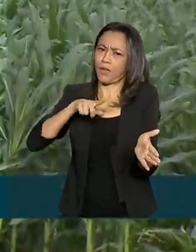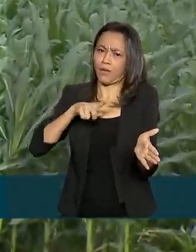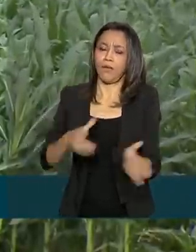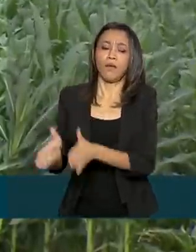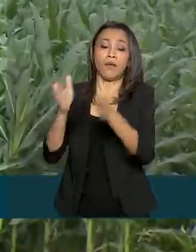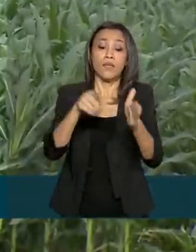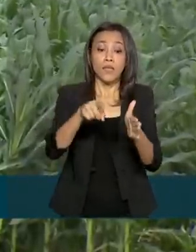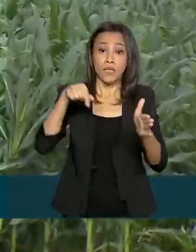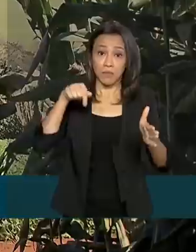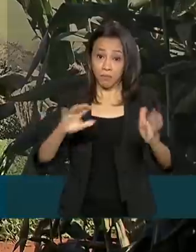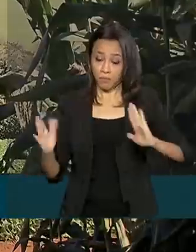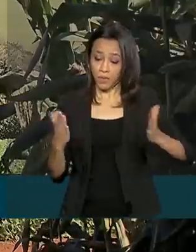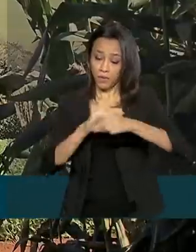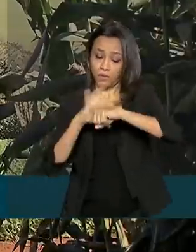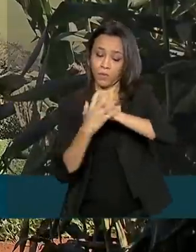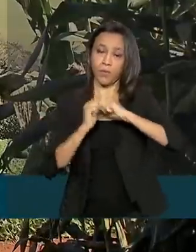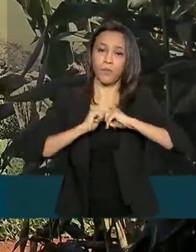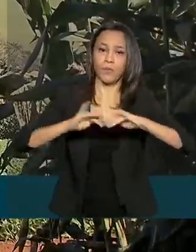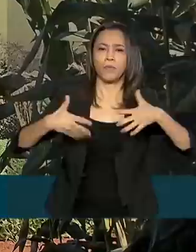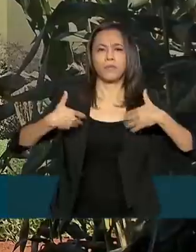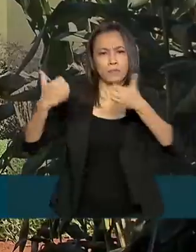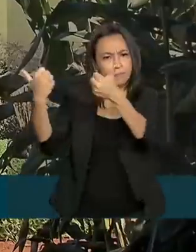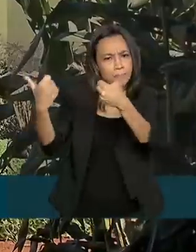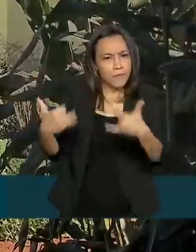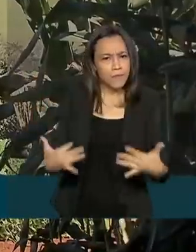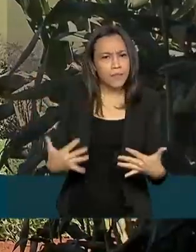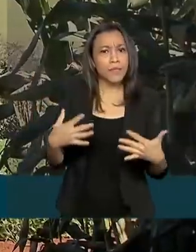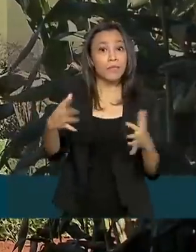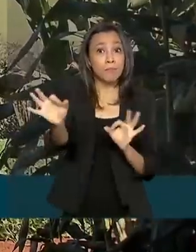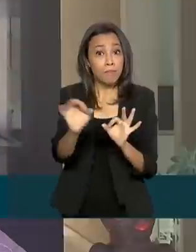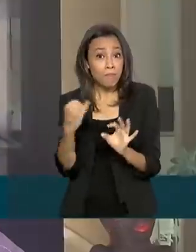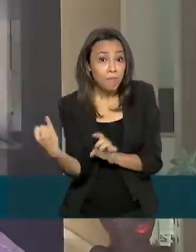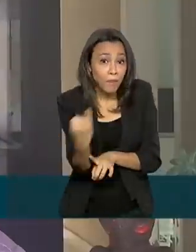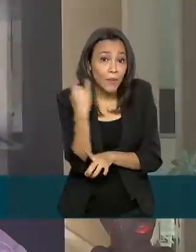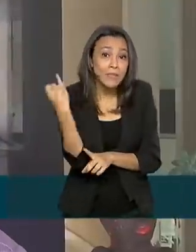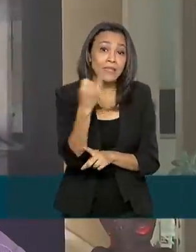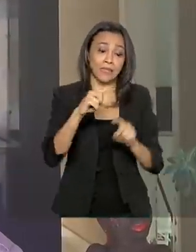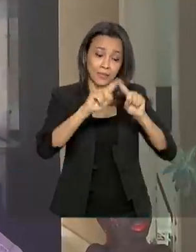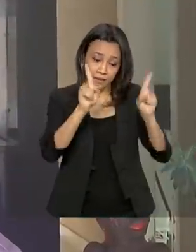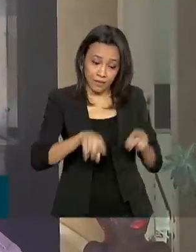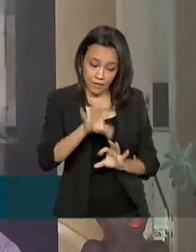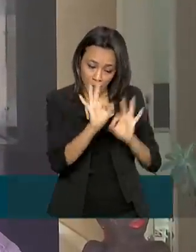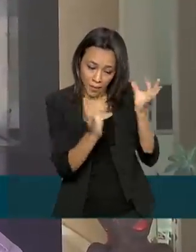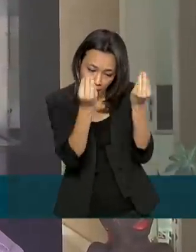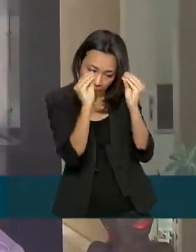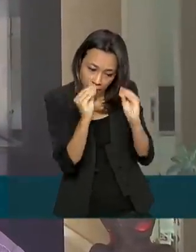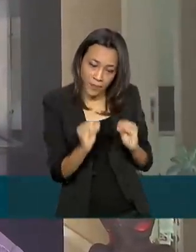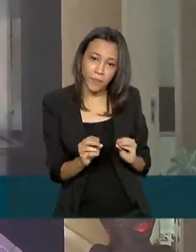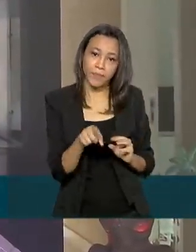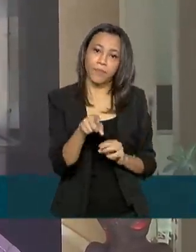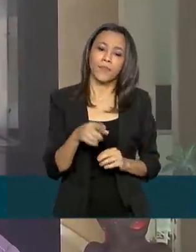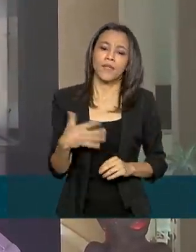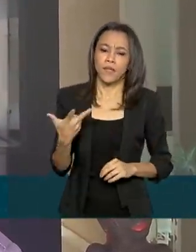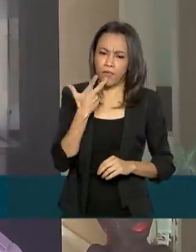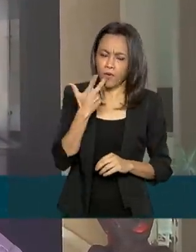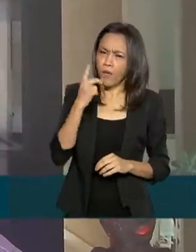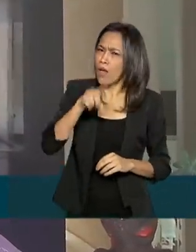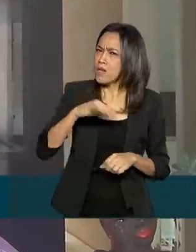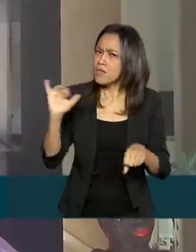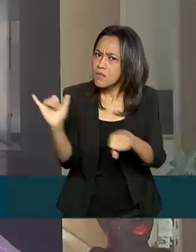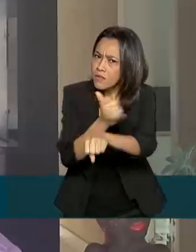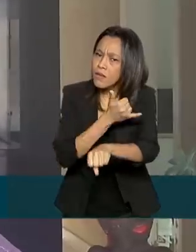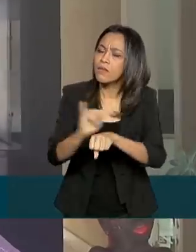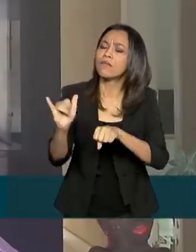e crise mundial, ele destaca a importância do Plano Safra. Ele é extremamente estratégico